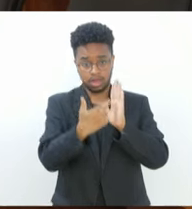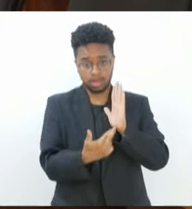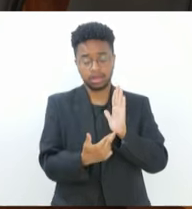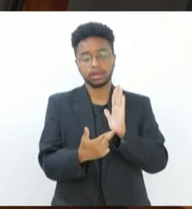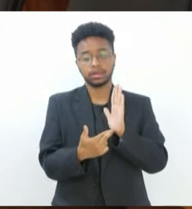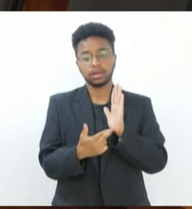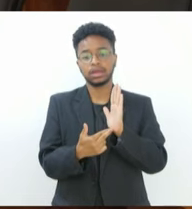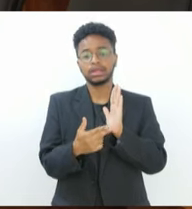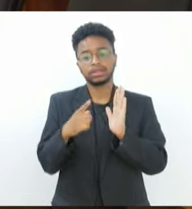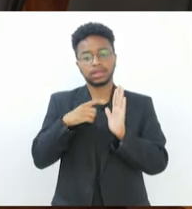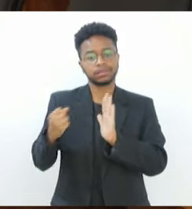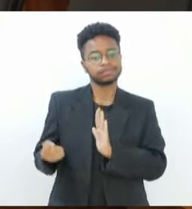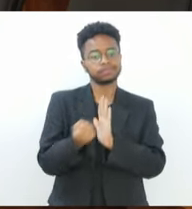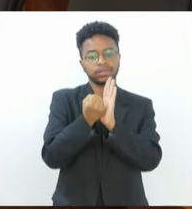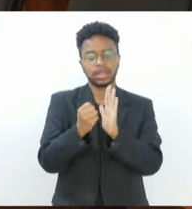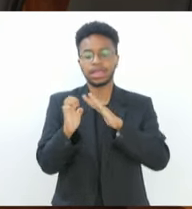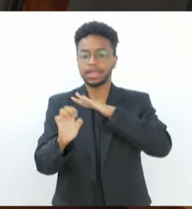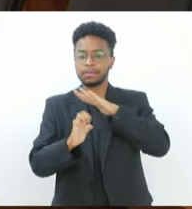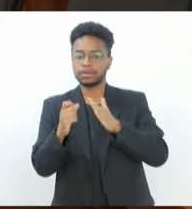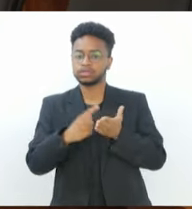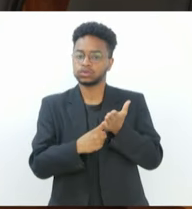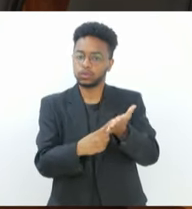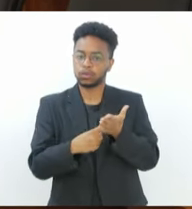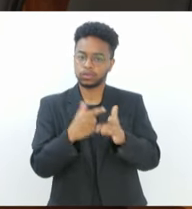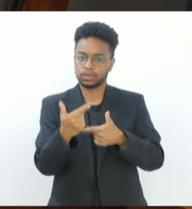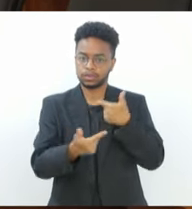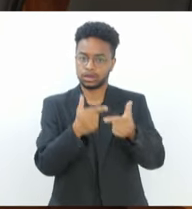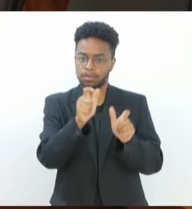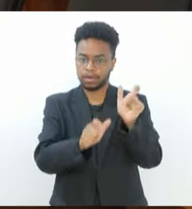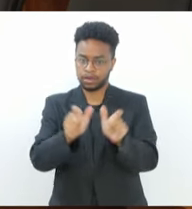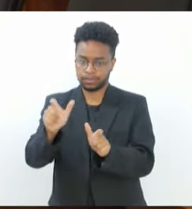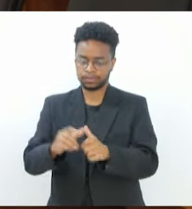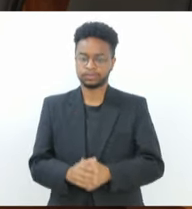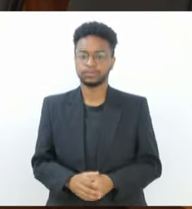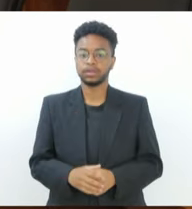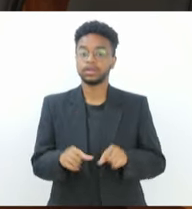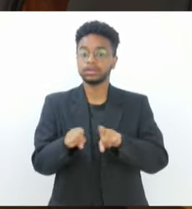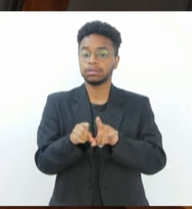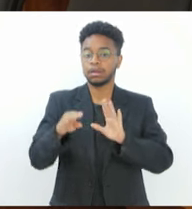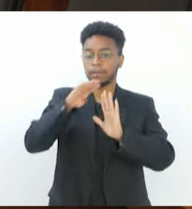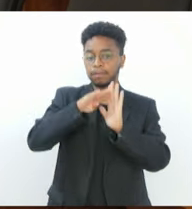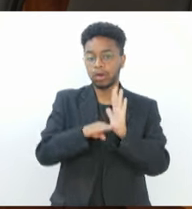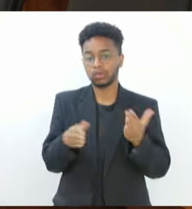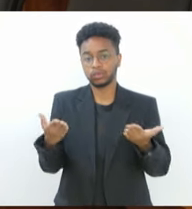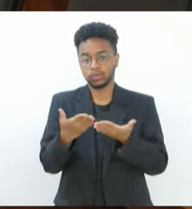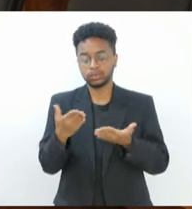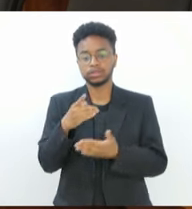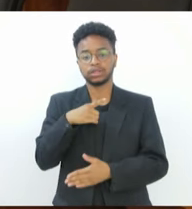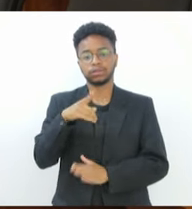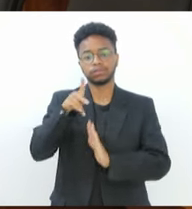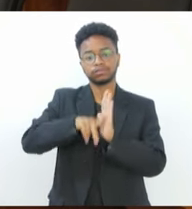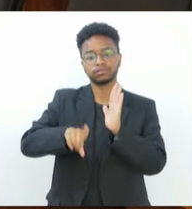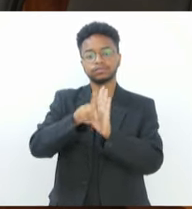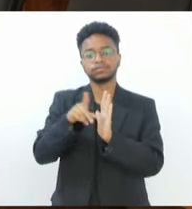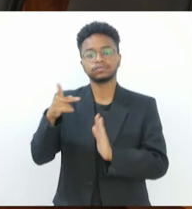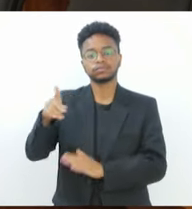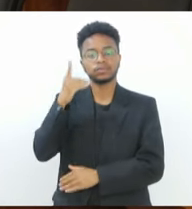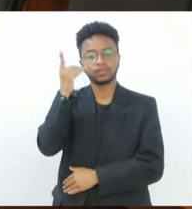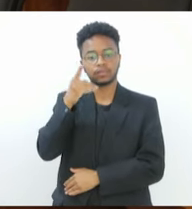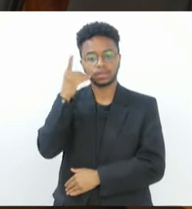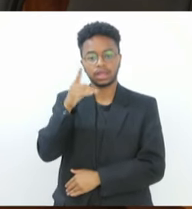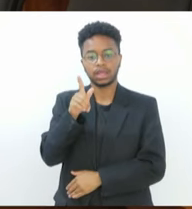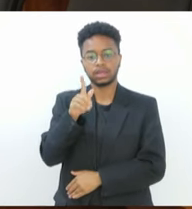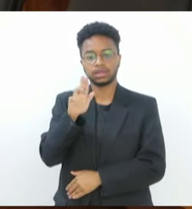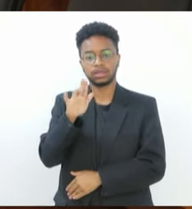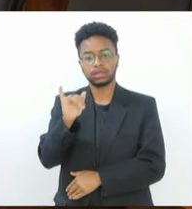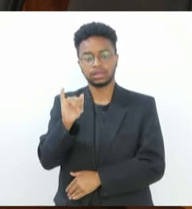recebem o selo Empresa Comprometida com o Trabalhador. Na pauta também de hoje o projeto do deputado Guilherme Della Role que quer